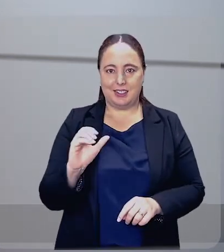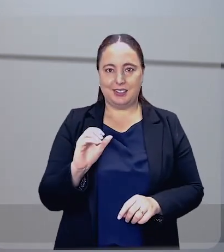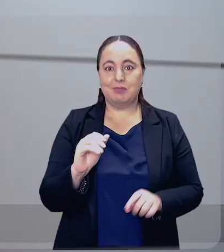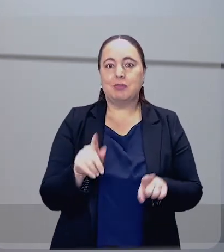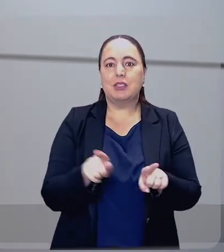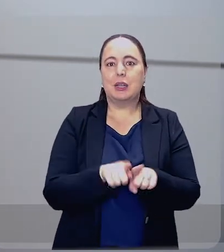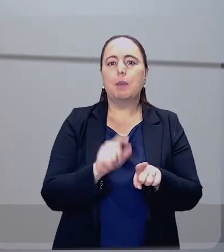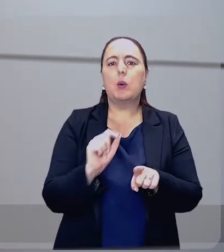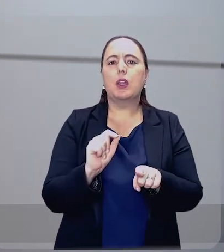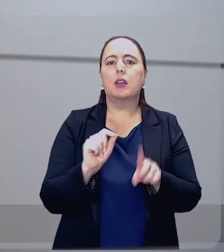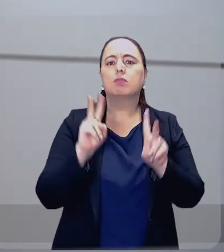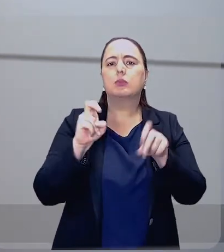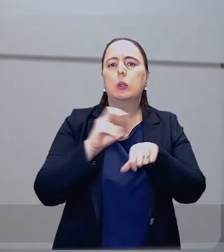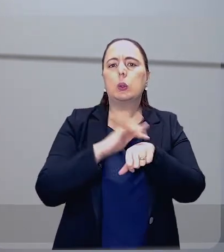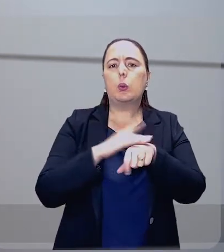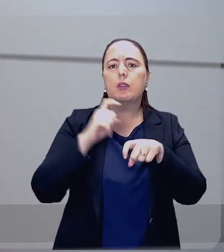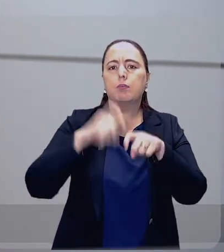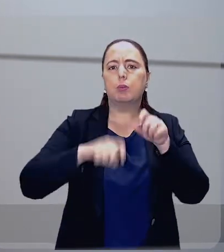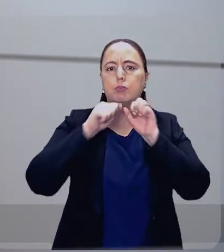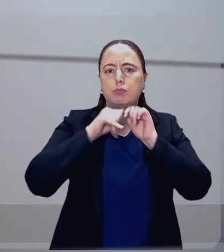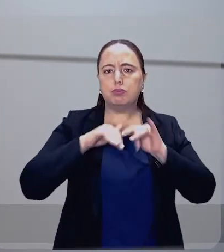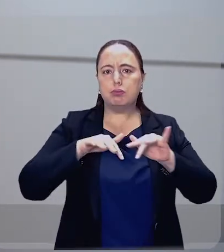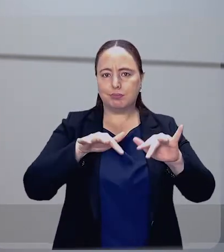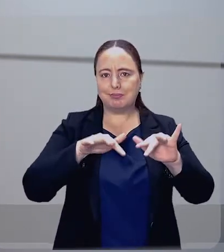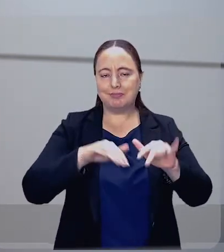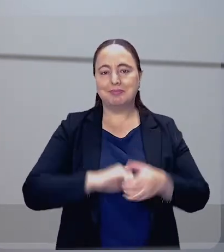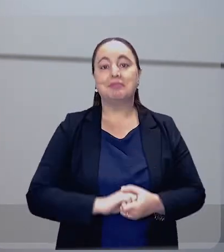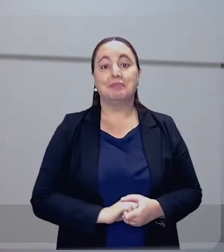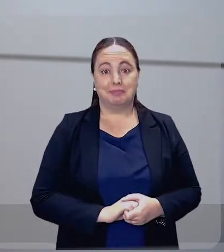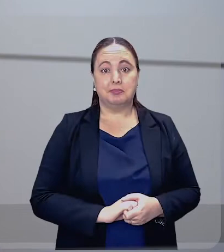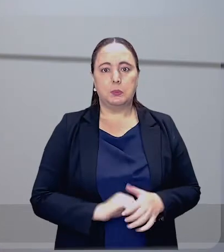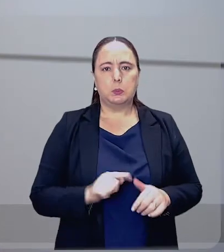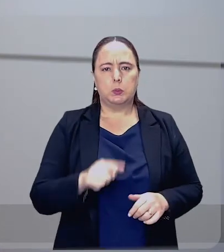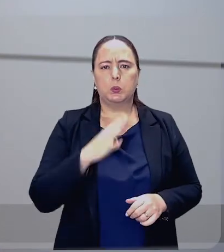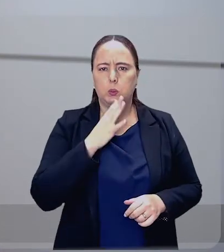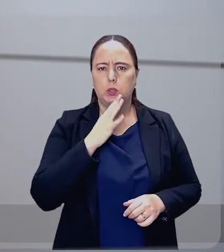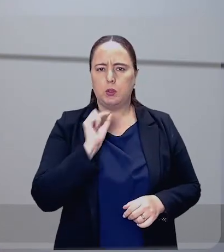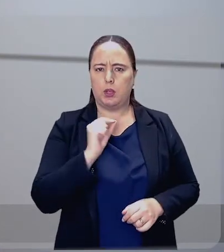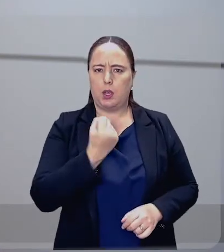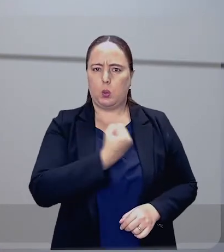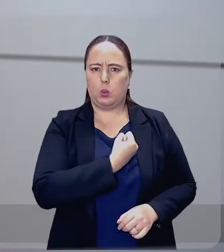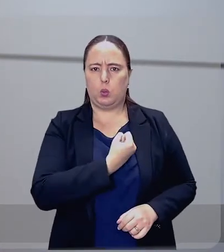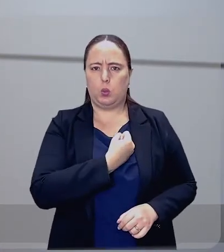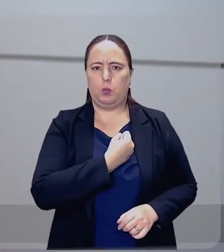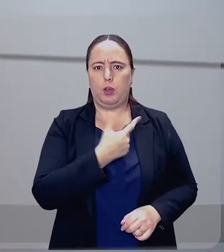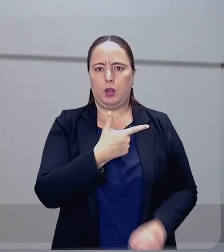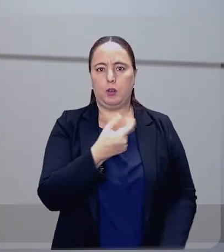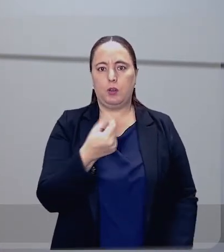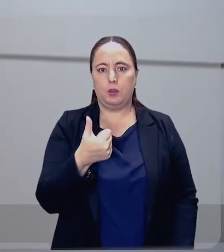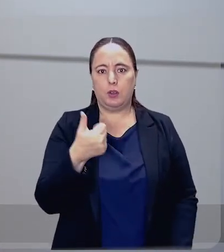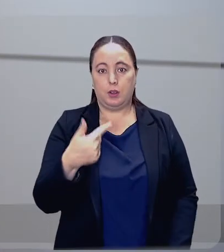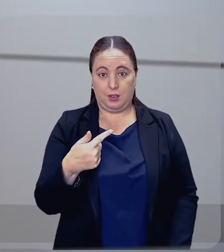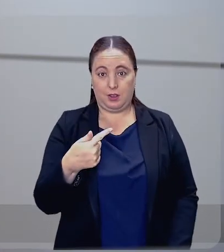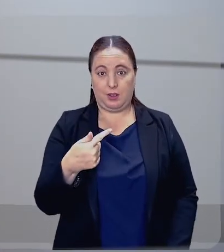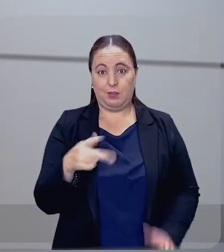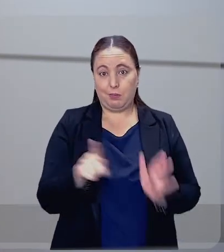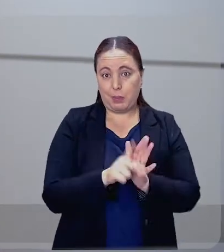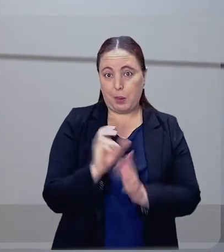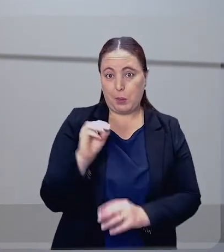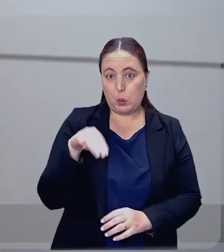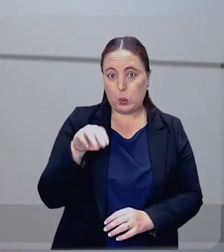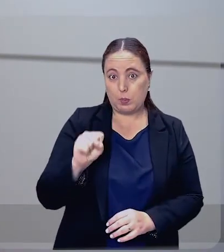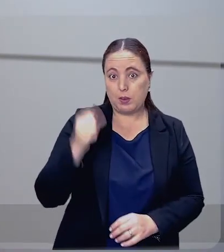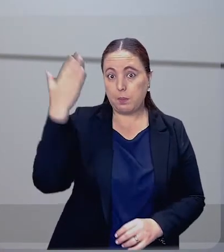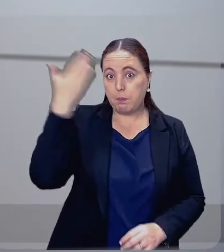na adolescência e de doenças sexualmente transmissíveis. Olha, para se ter ideia, dados de 2017 da Organização